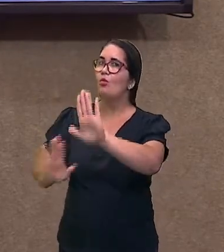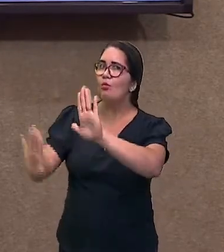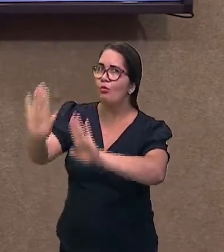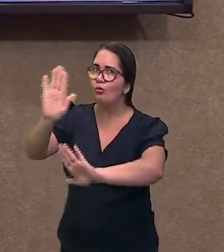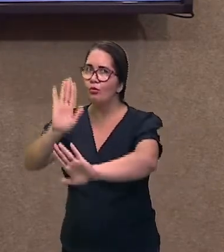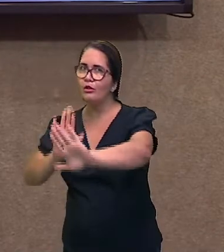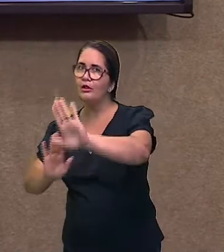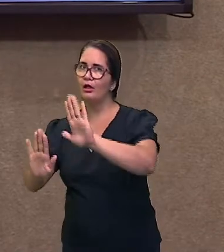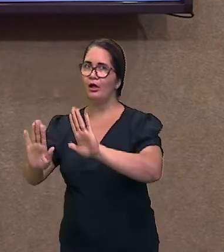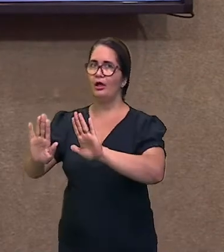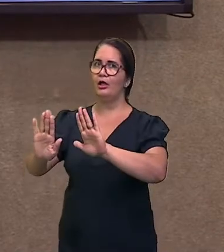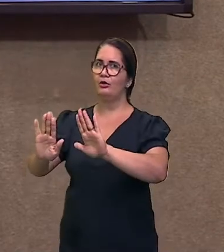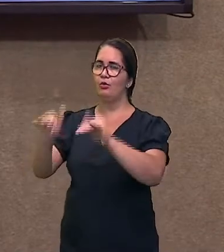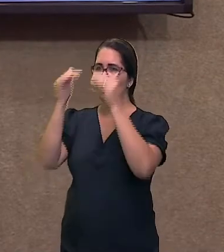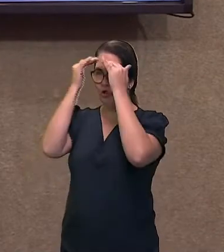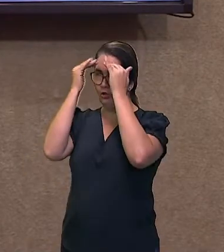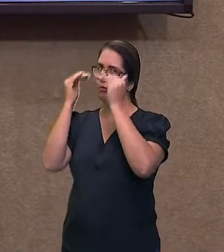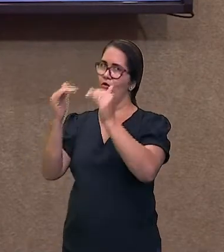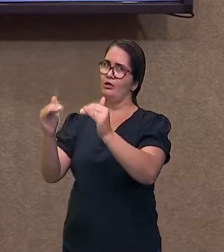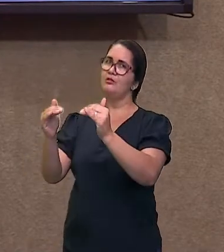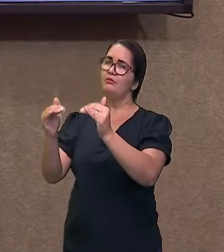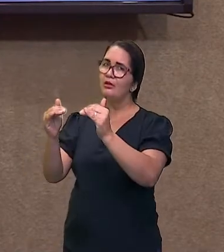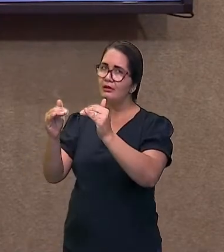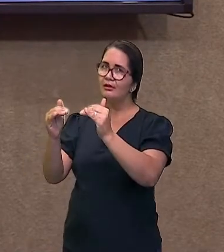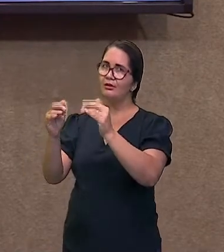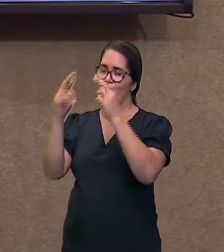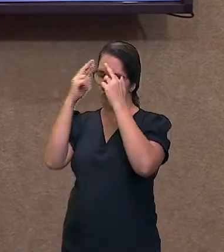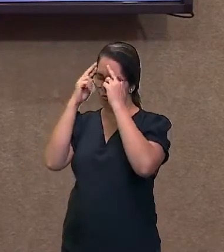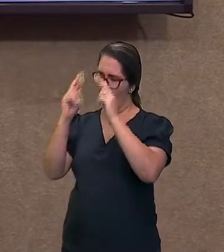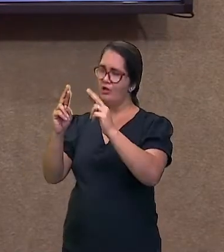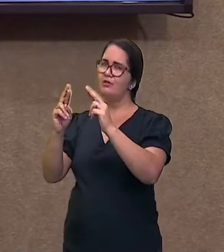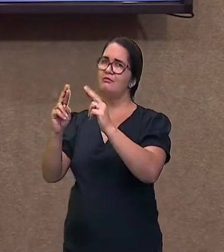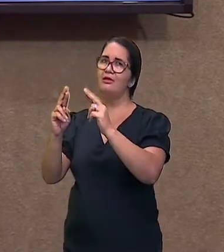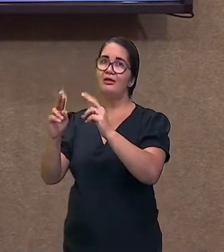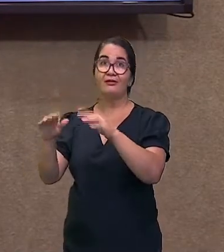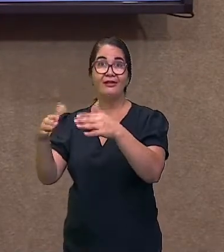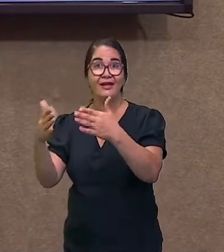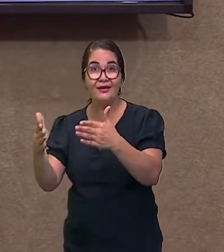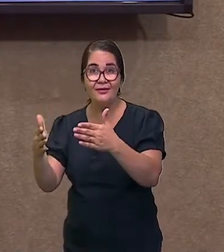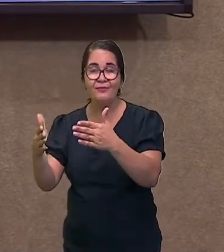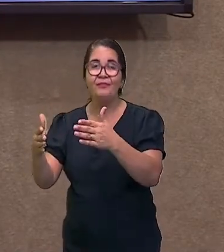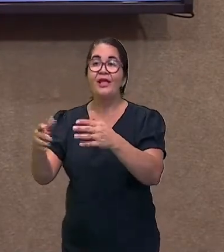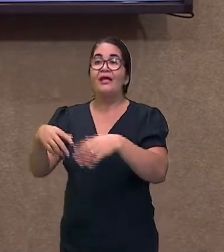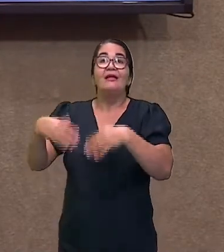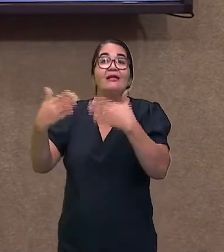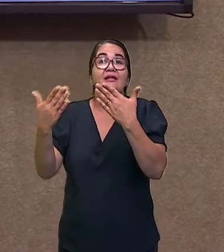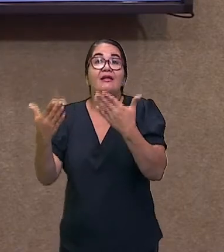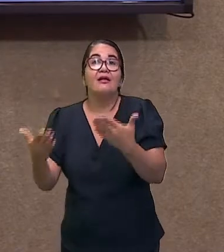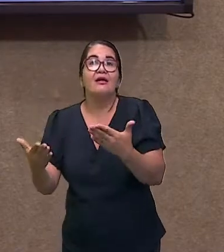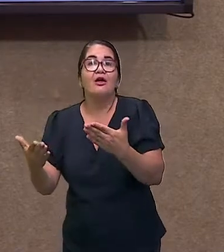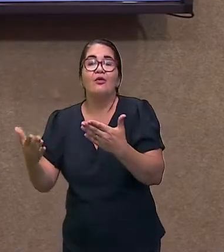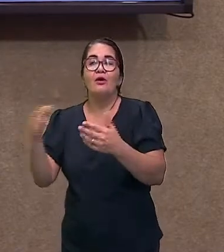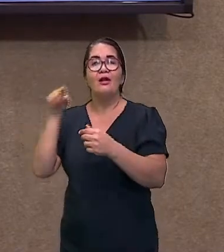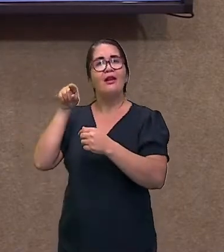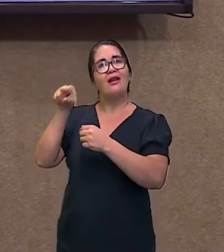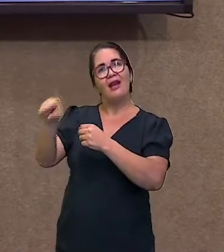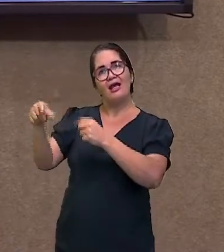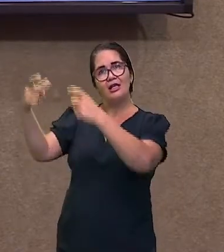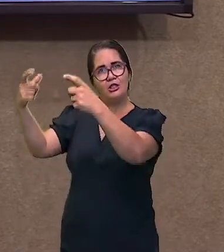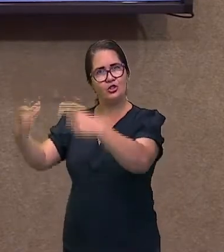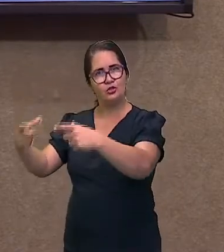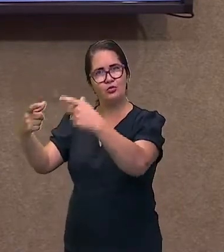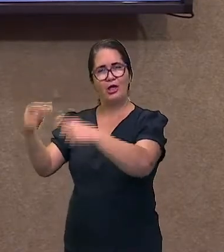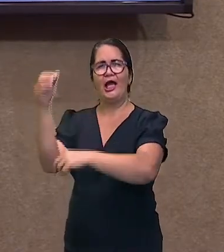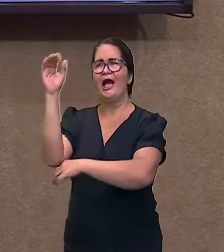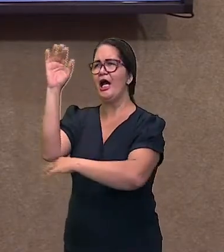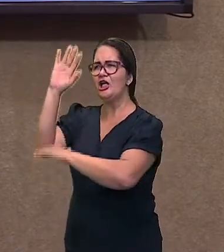natural dos animais que lá estão. Então, eles vêm, interagem com a gente, fazem todo esse processo